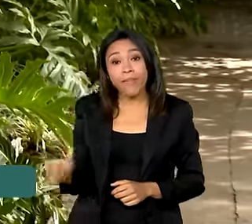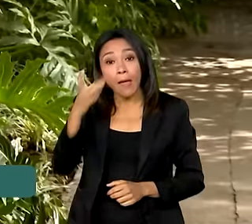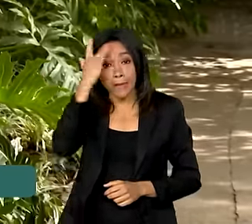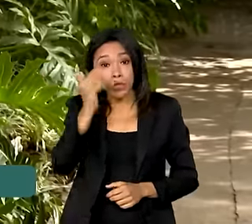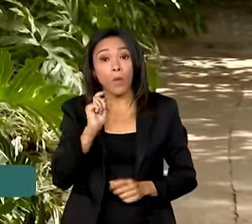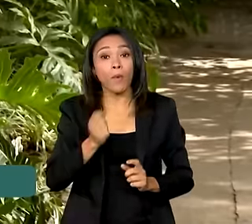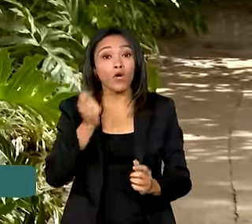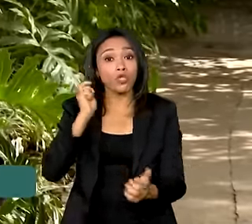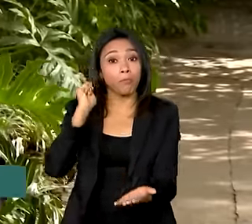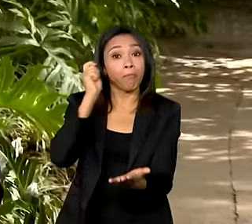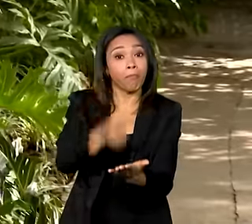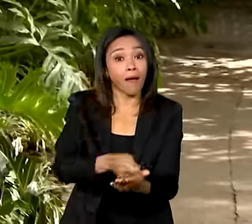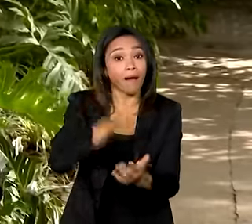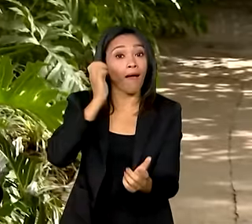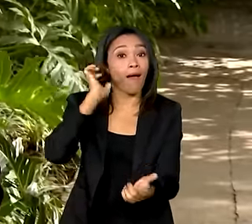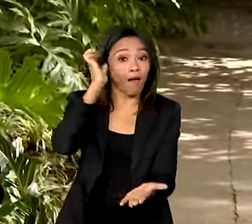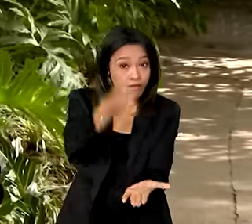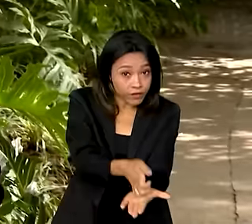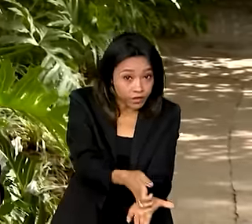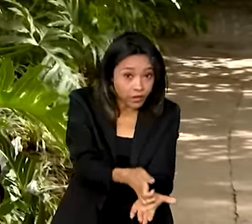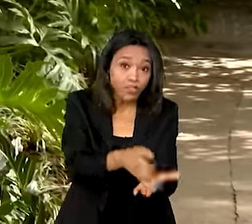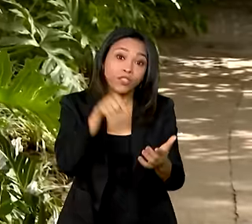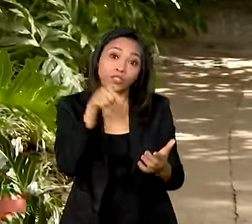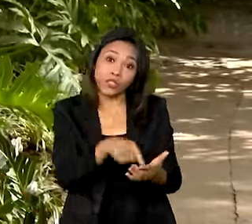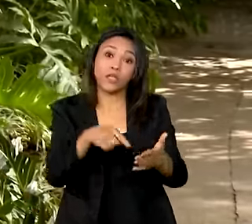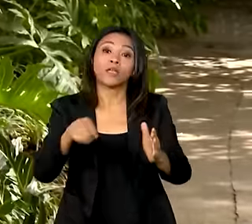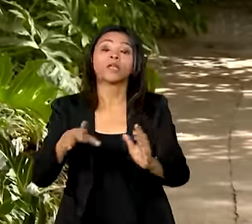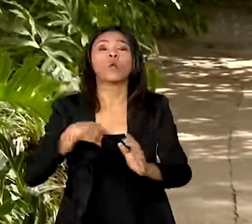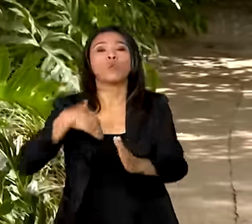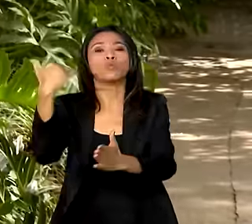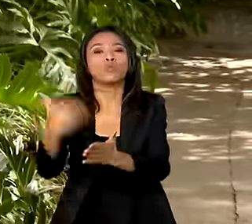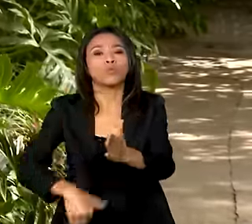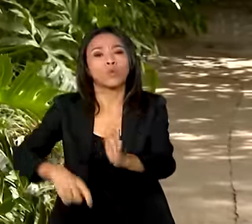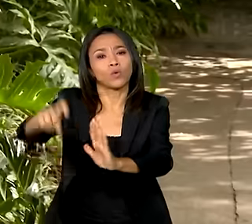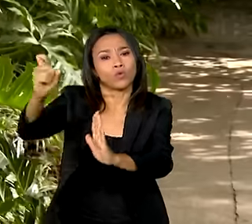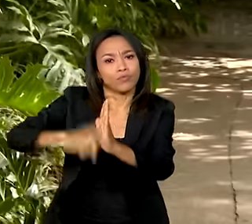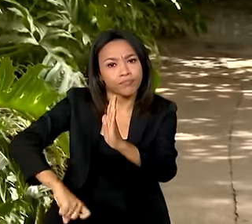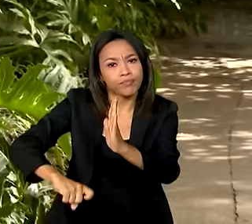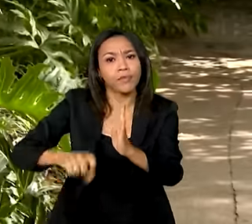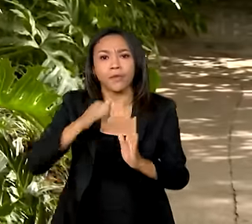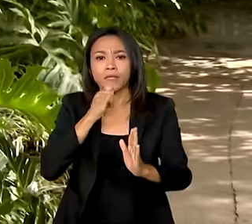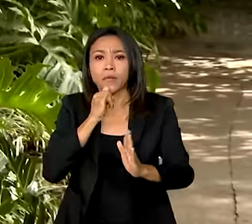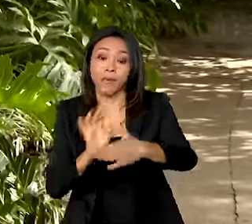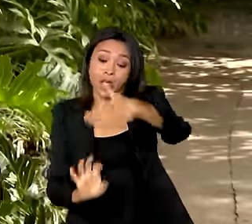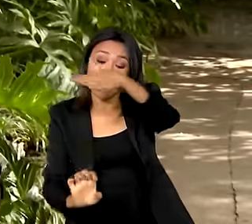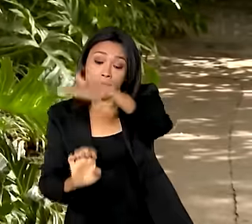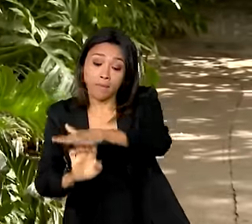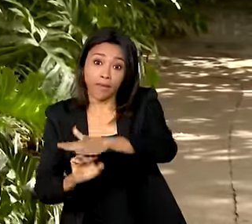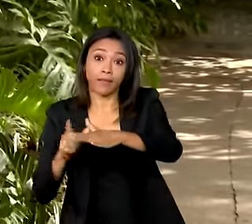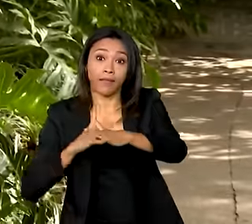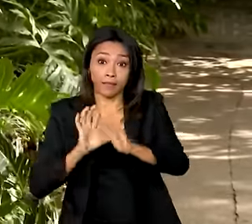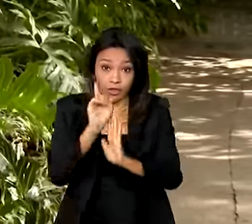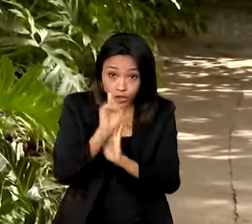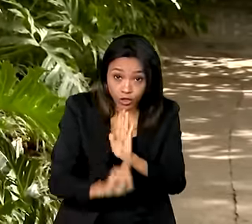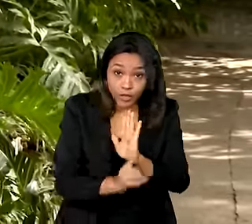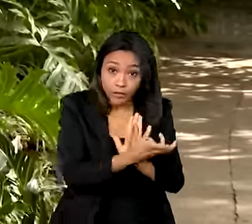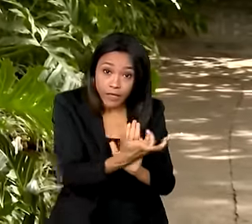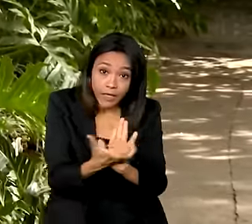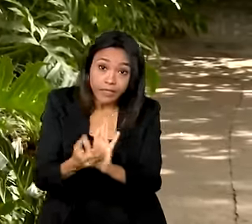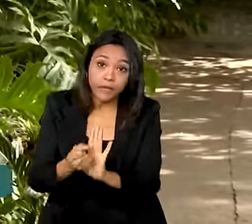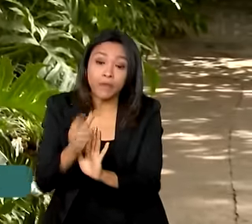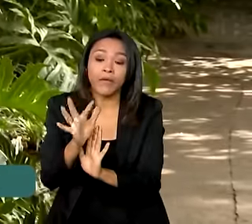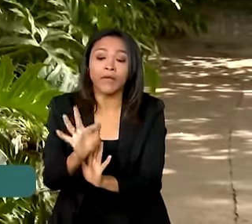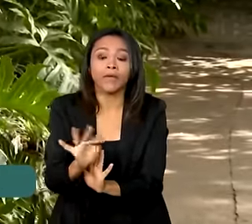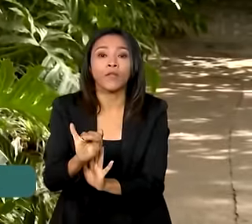vista, abater parte da dívida com créditos tributários, que são aqueles recursos que a empresa tem direito a receber do fisco, ou ainda